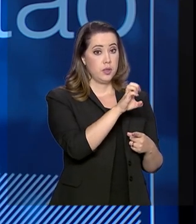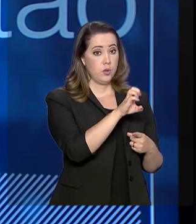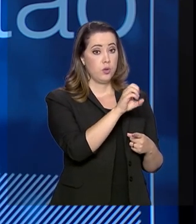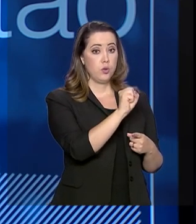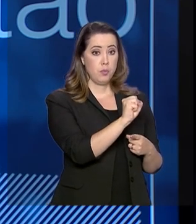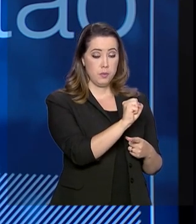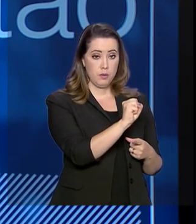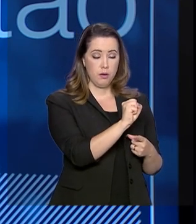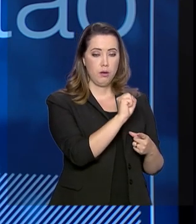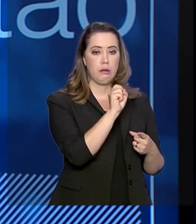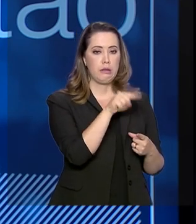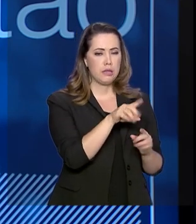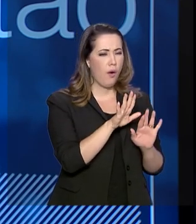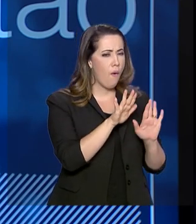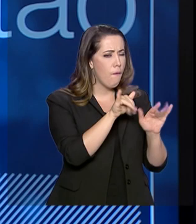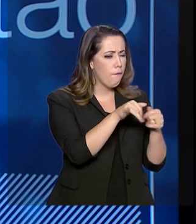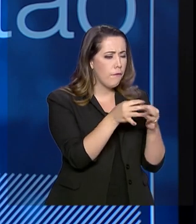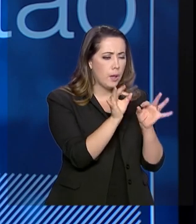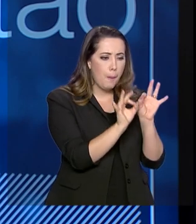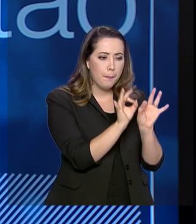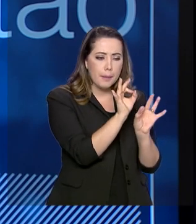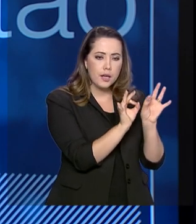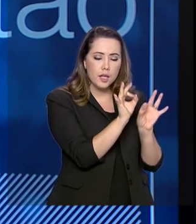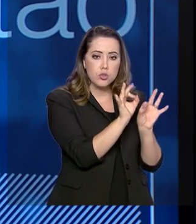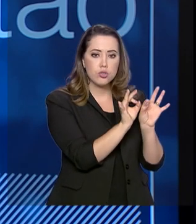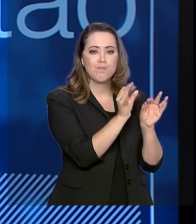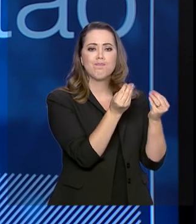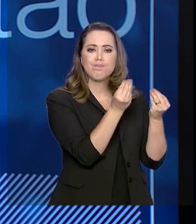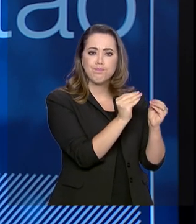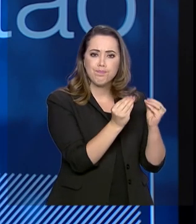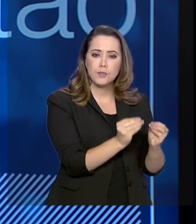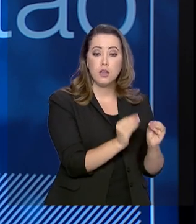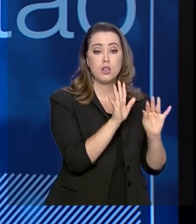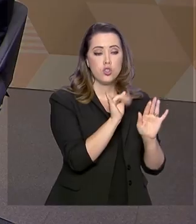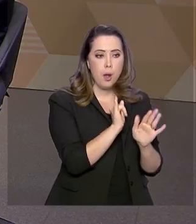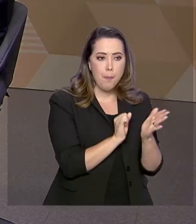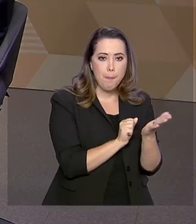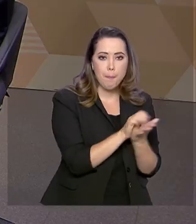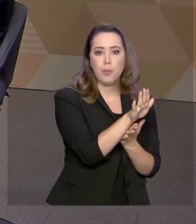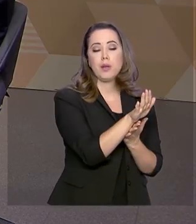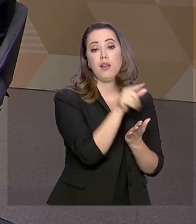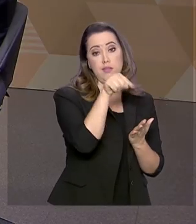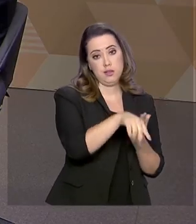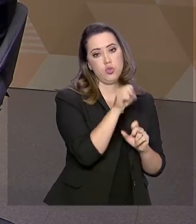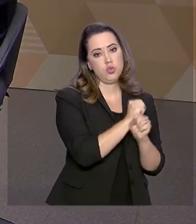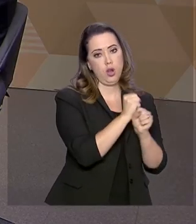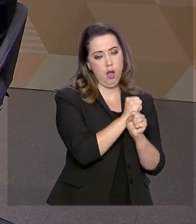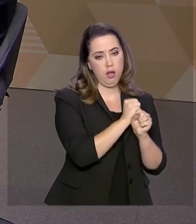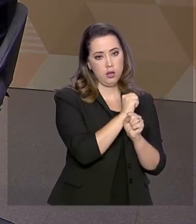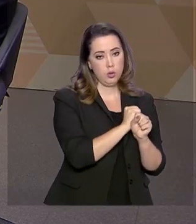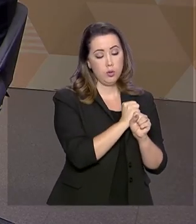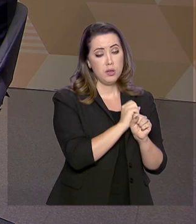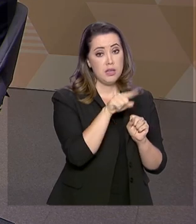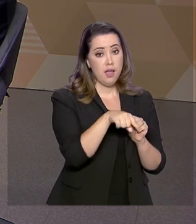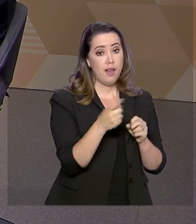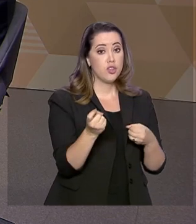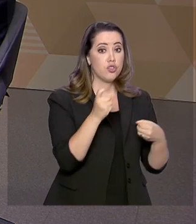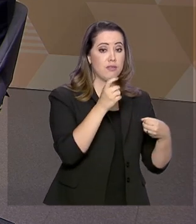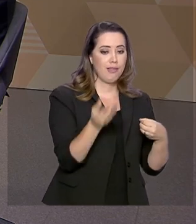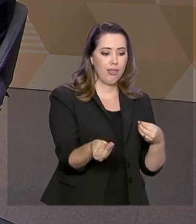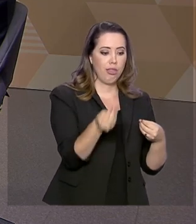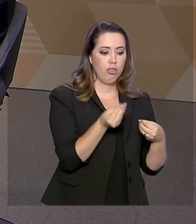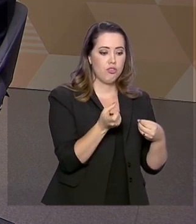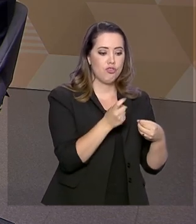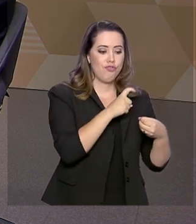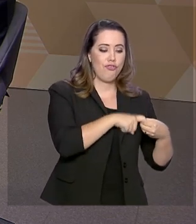que está em fase final de elaboração, deverá ser publicada ainda este ano, e ela resgata a capacidade